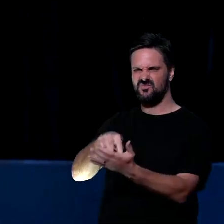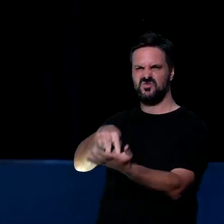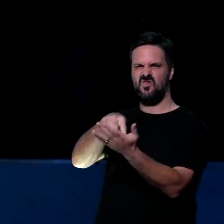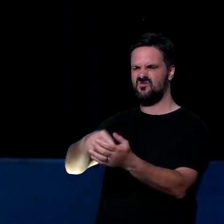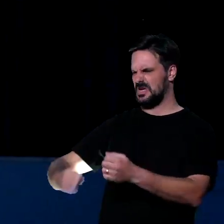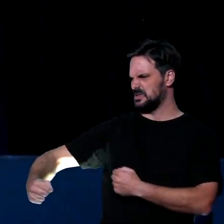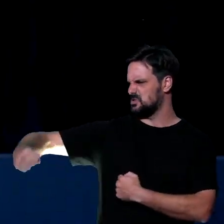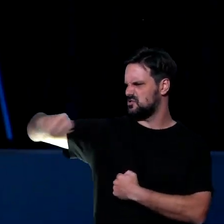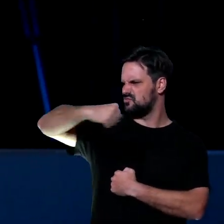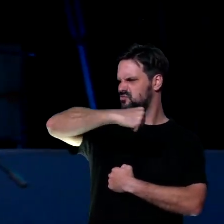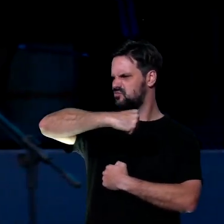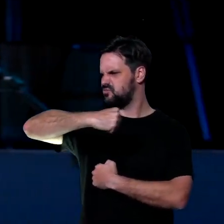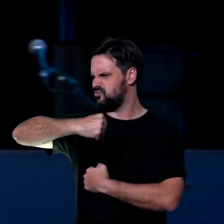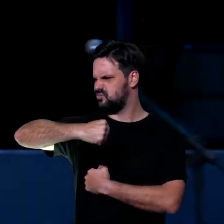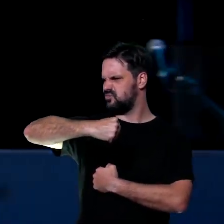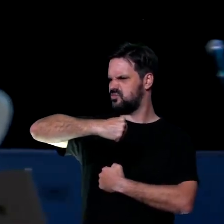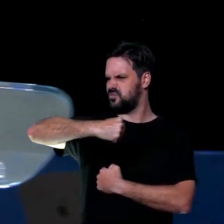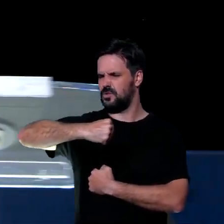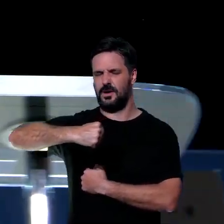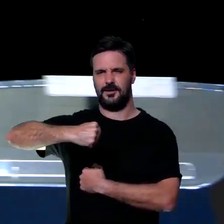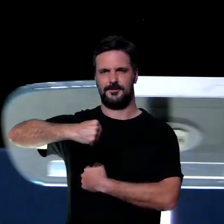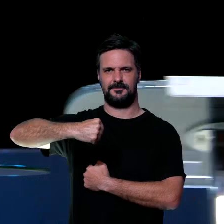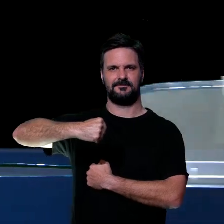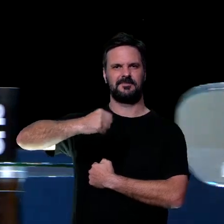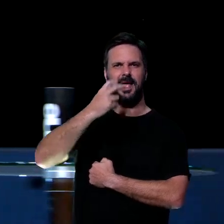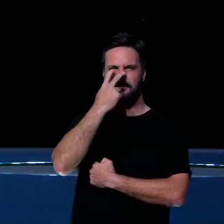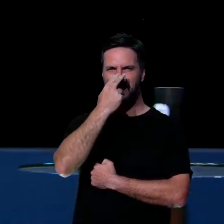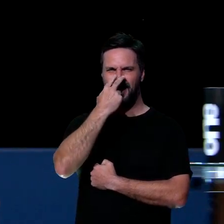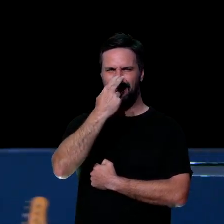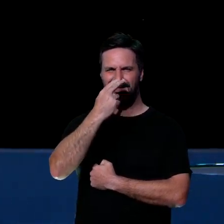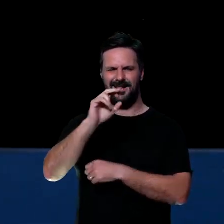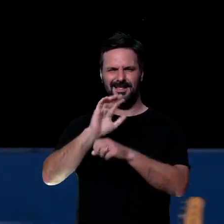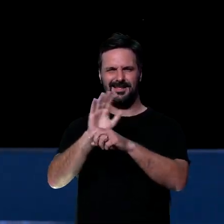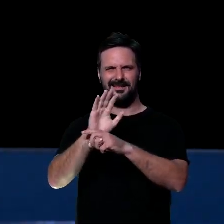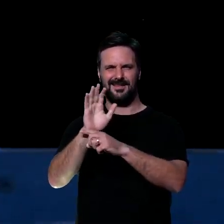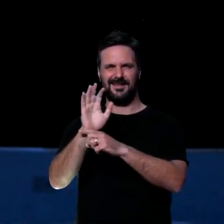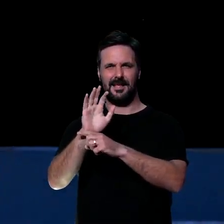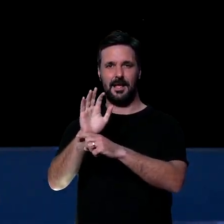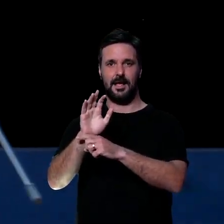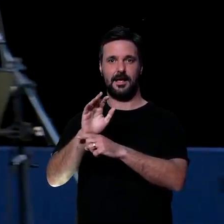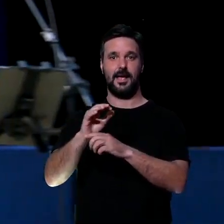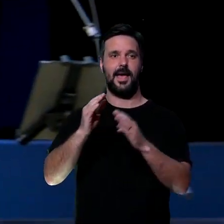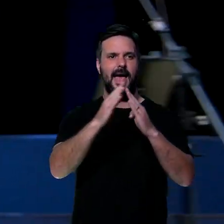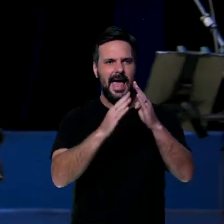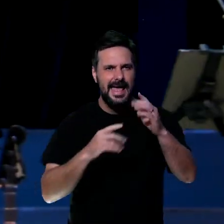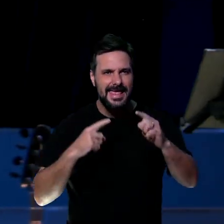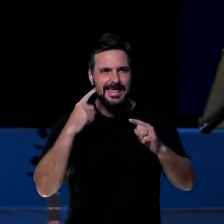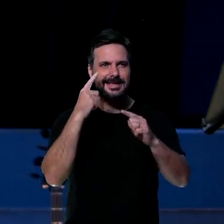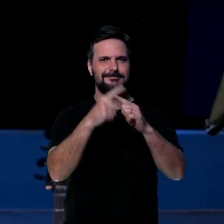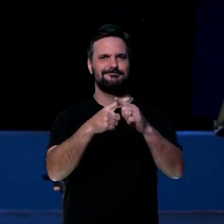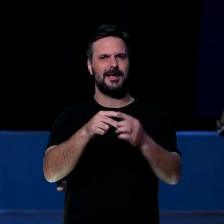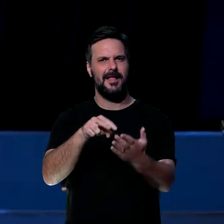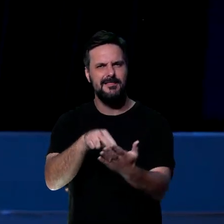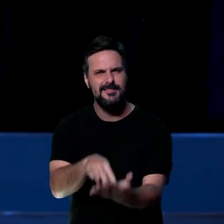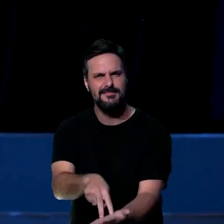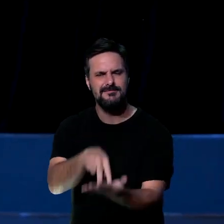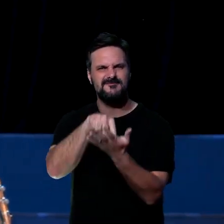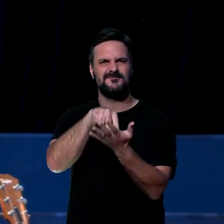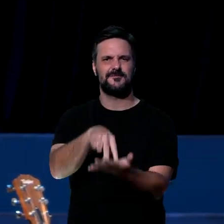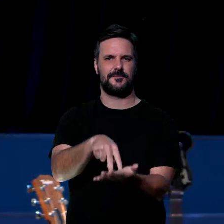e não deixando nada te abalar. E Paulo está falando, igreja, vocês precisam permanecer em posição.